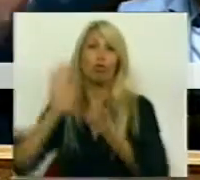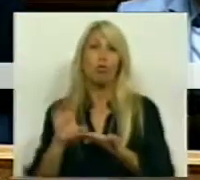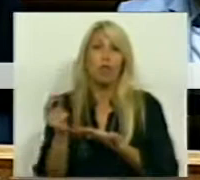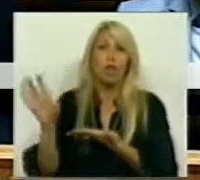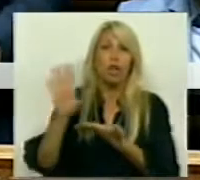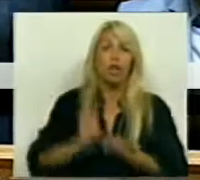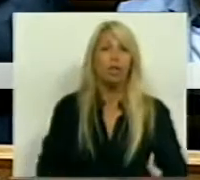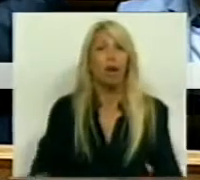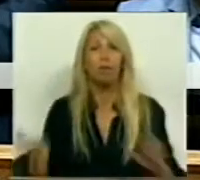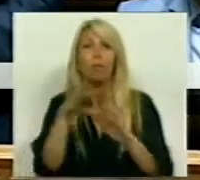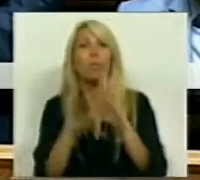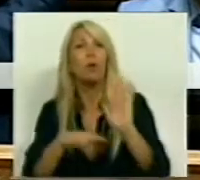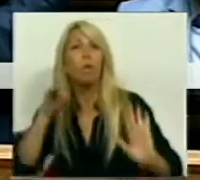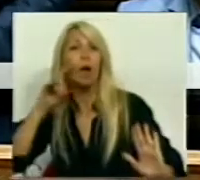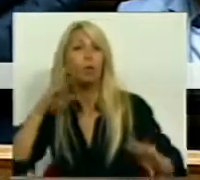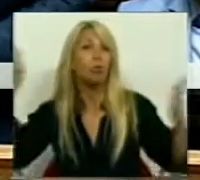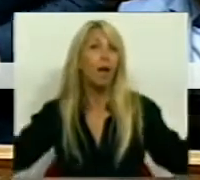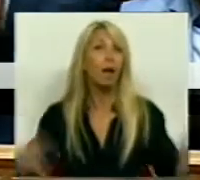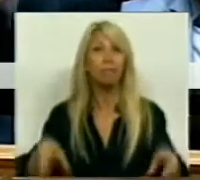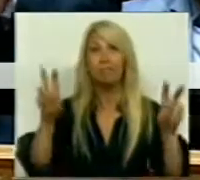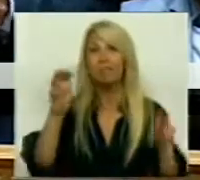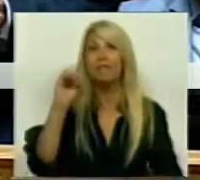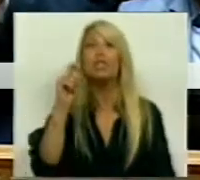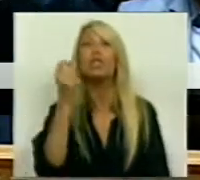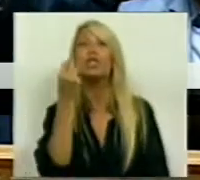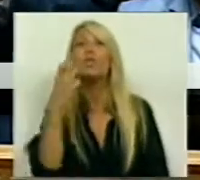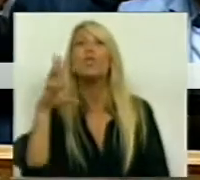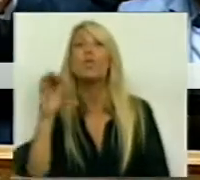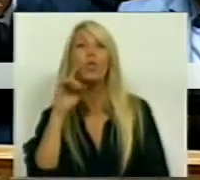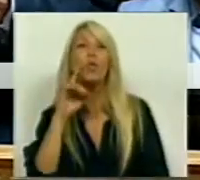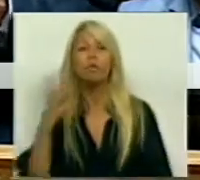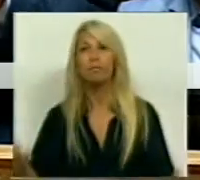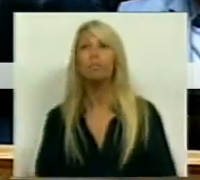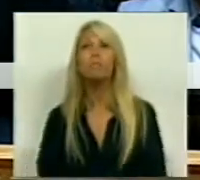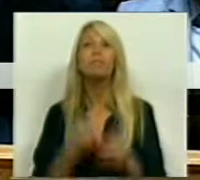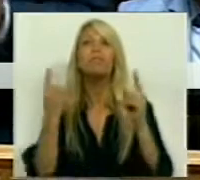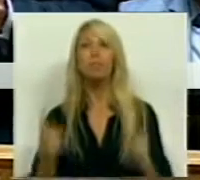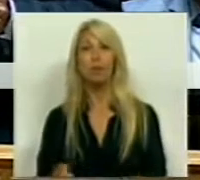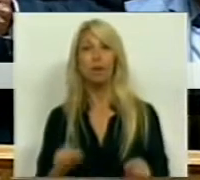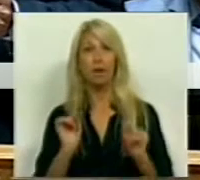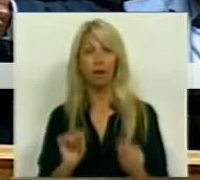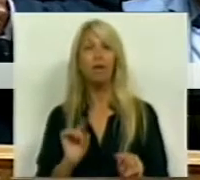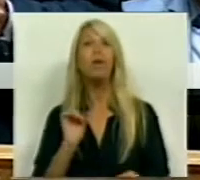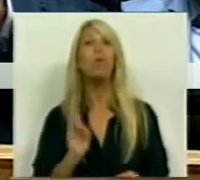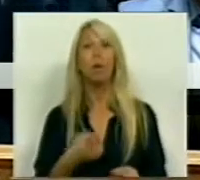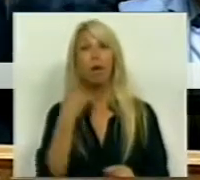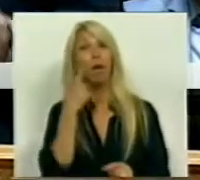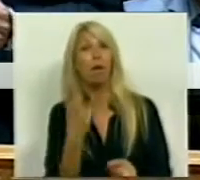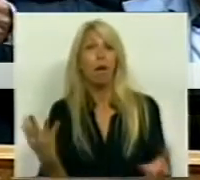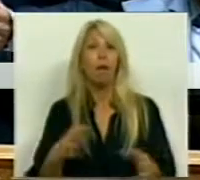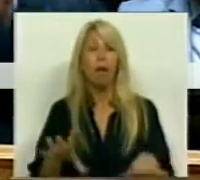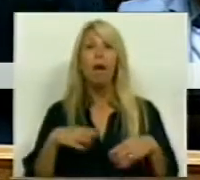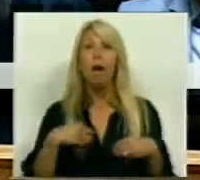programa cautelar, seguro, porque, no fundo, do que se trata é o reconhecimento do